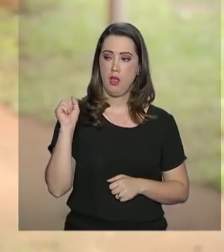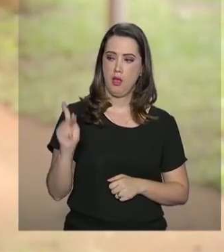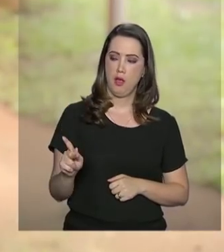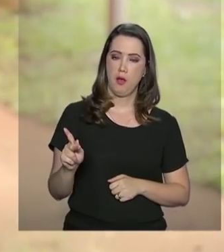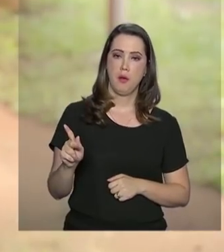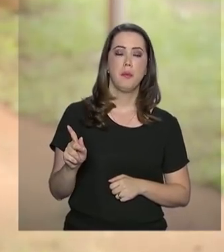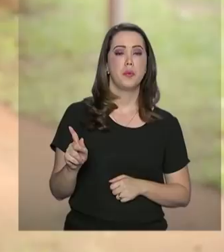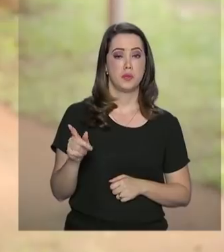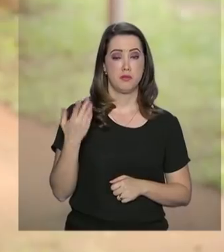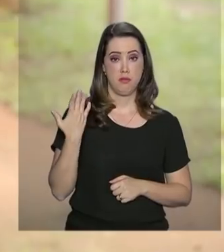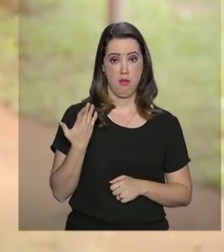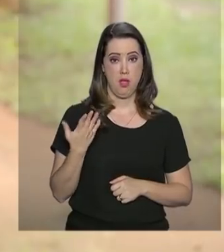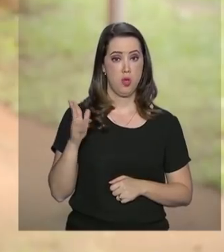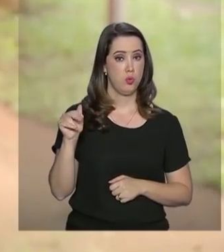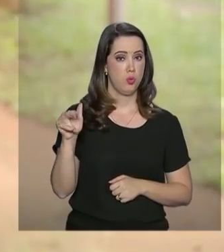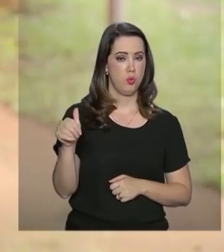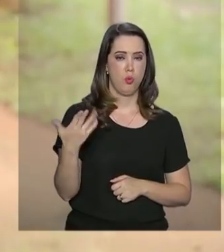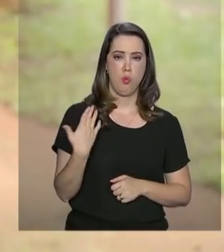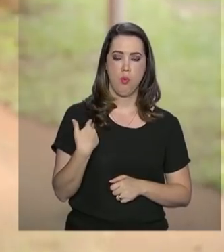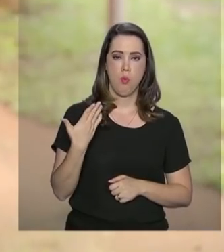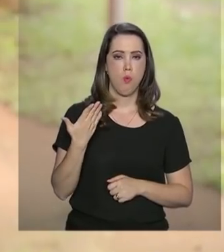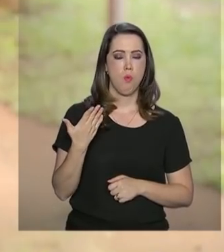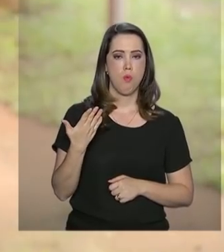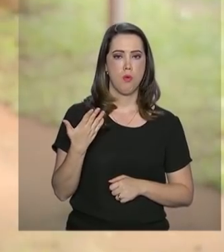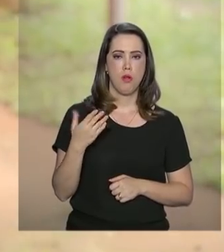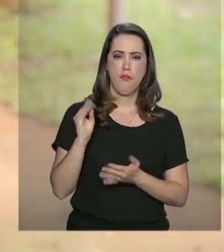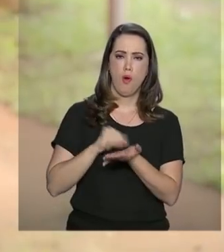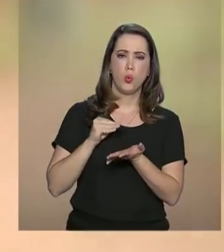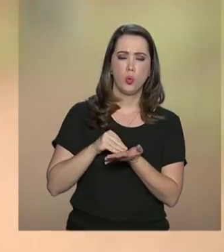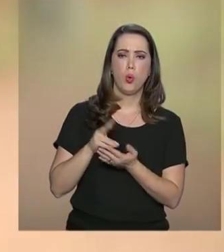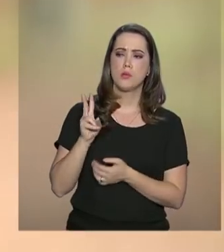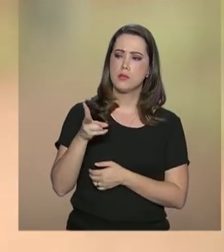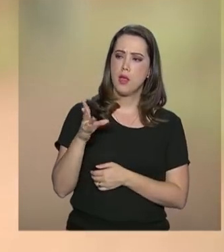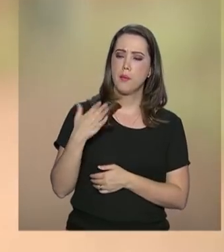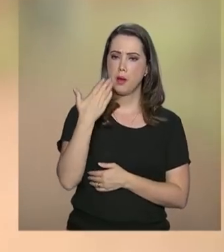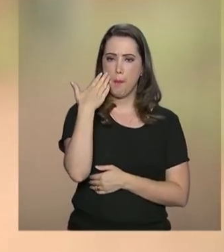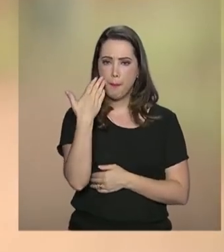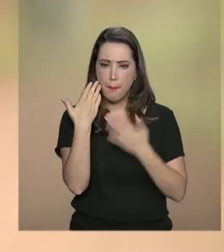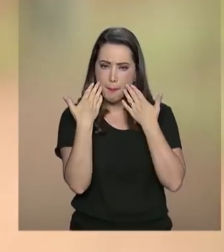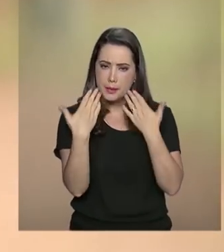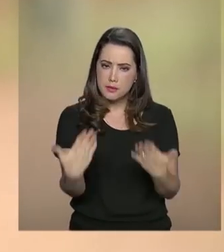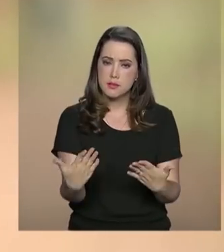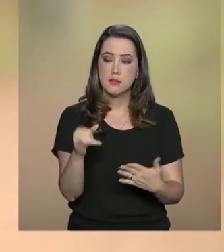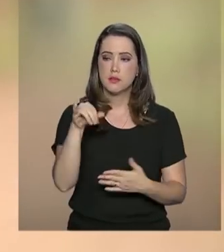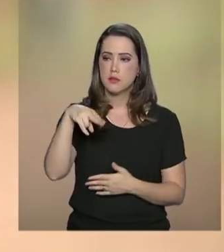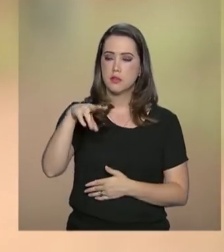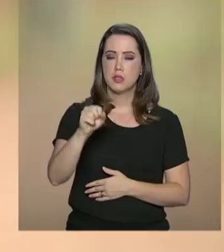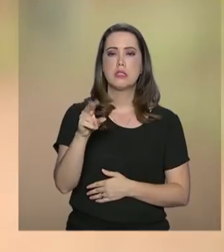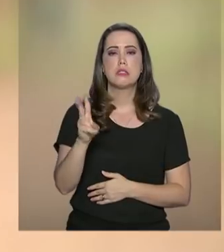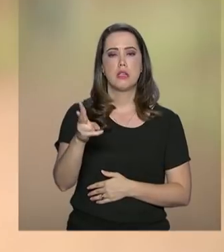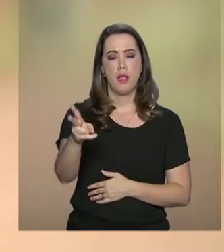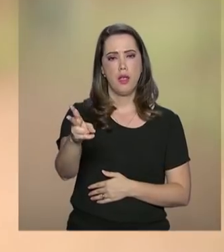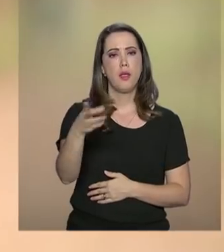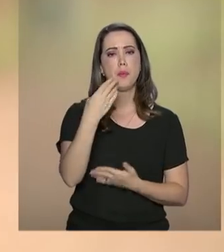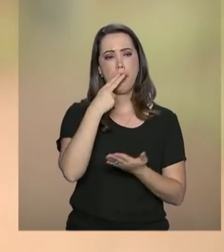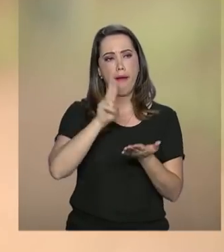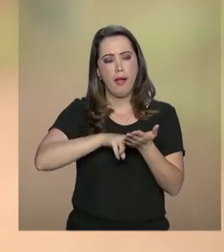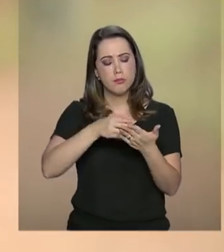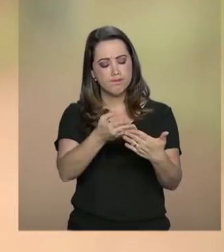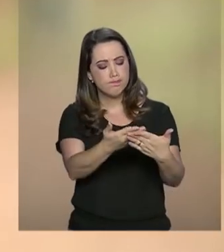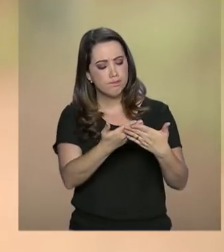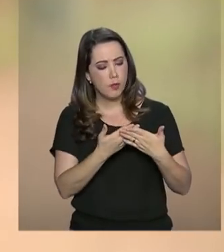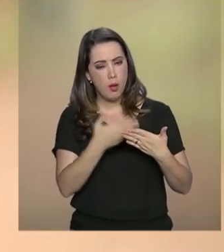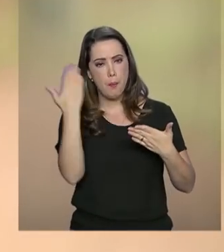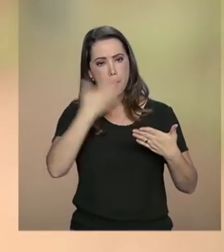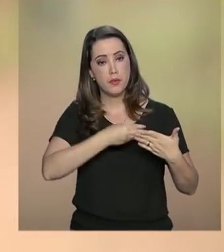Lázaro Gonçalves nunca deixou de se apresentar ao INSS. Assim que recebe a carta da Previdência para fazer a prova de